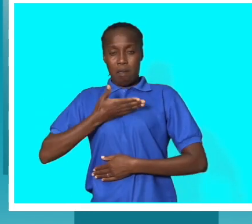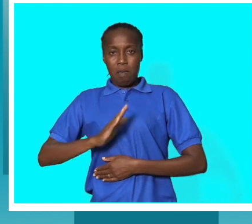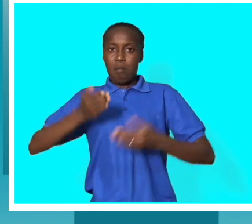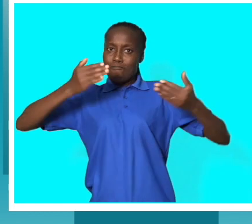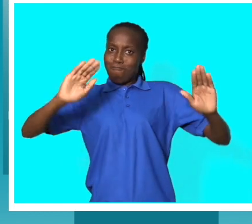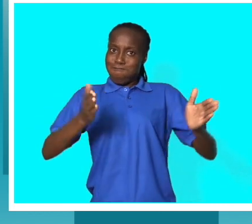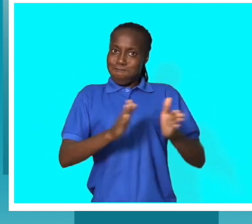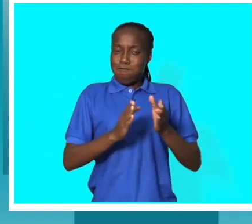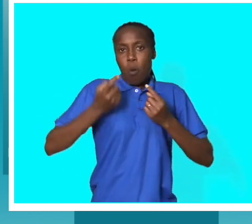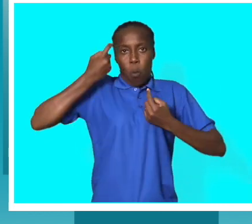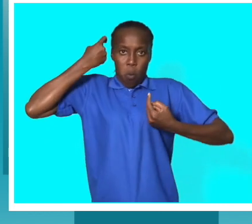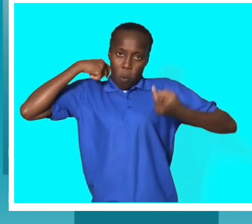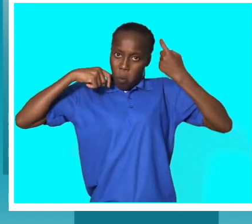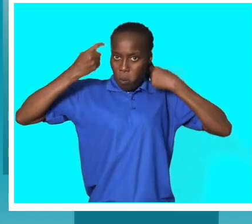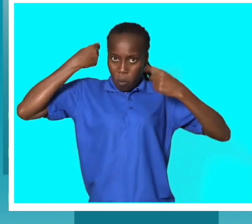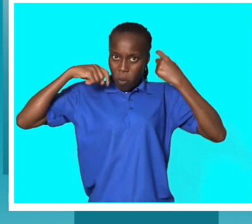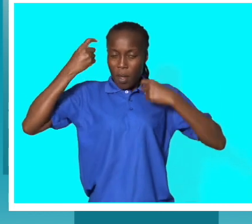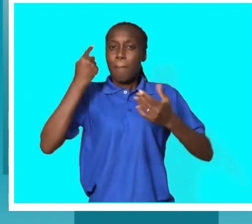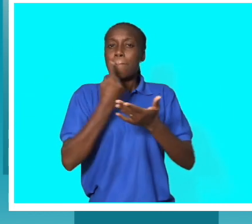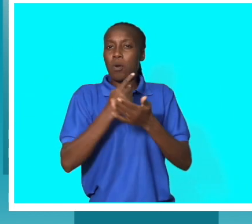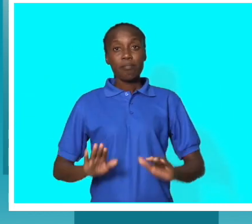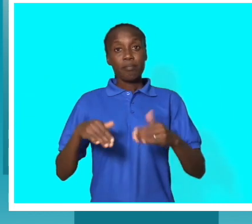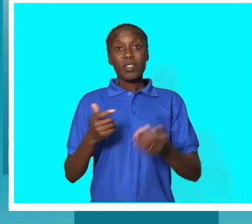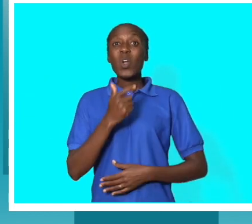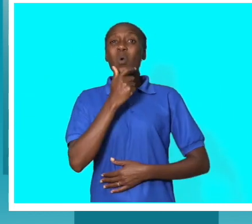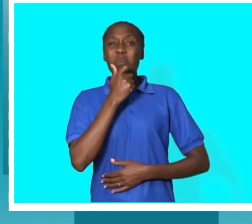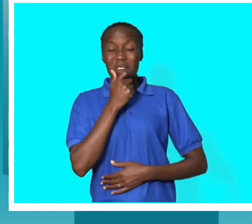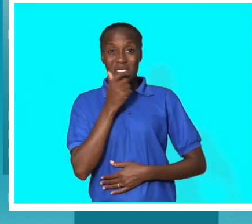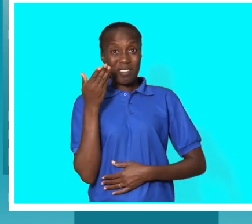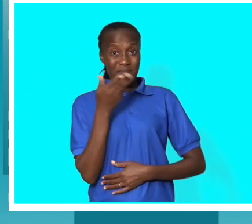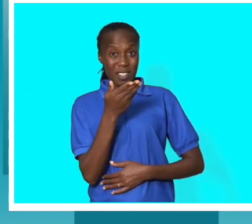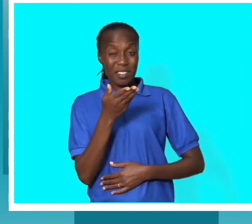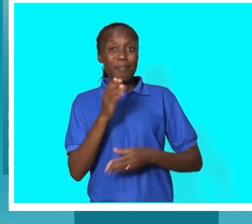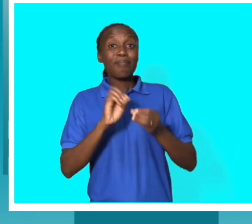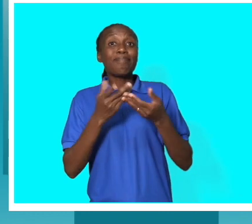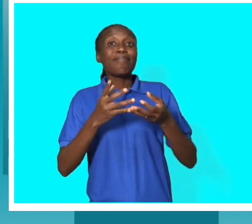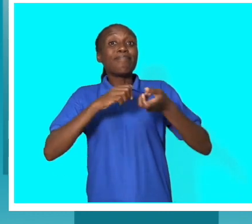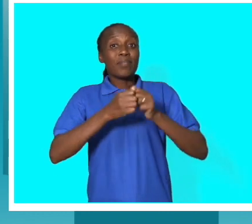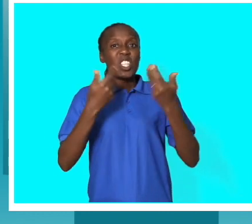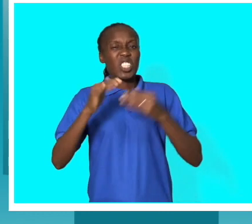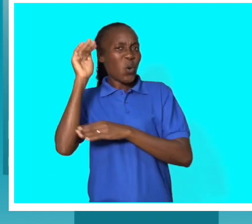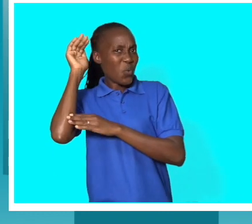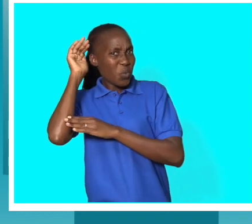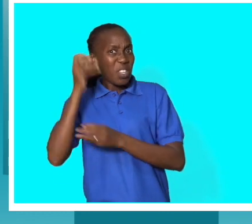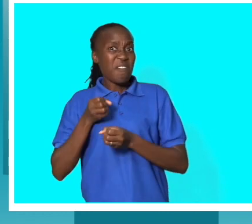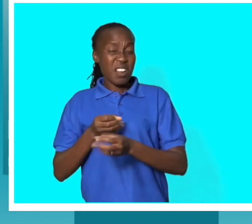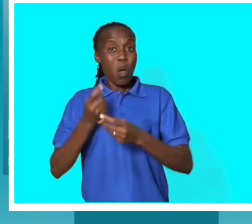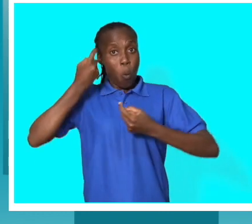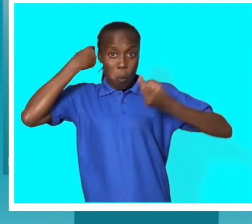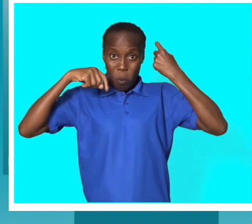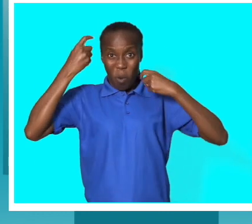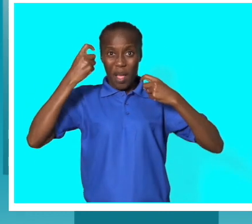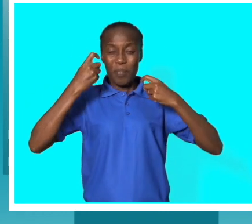é uma das prioridades do novo elenco. A arbitragem não uma ilha. Nós ouvimos falar da